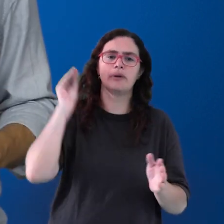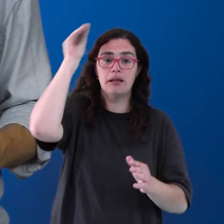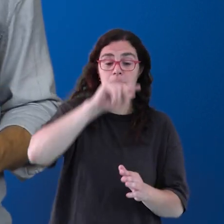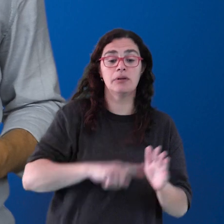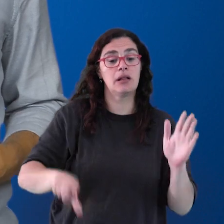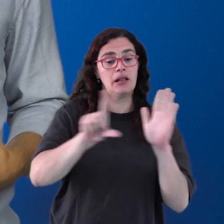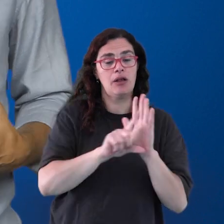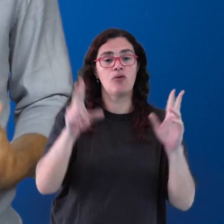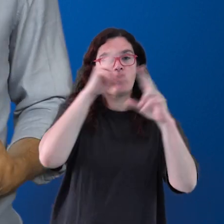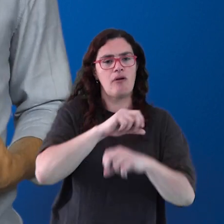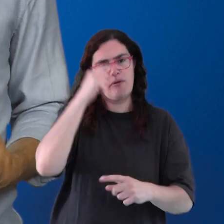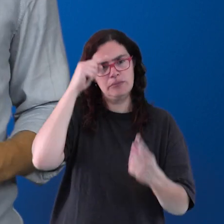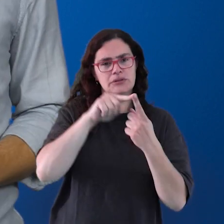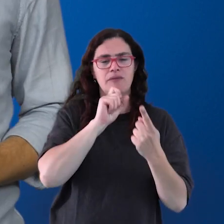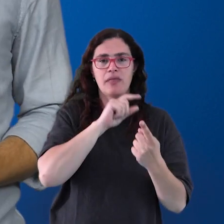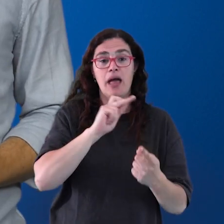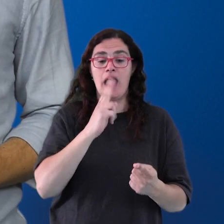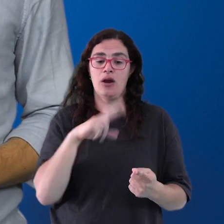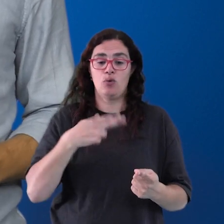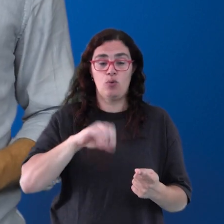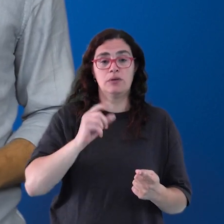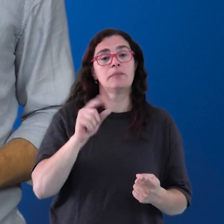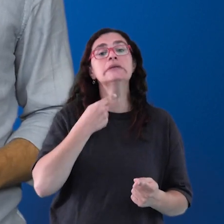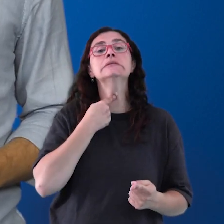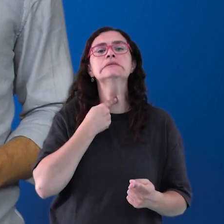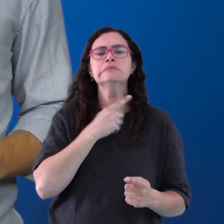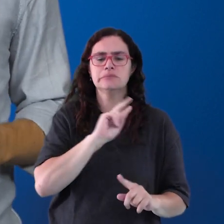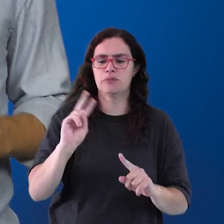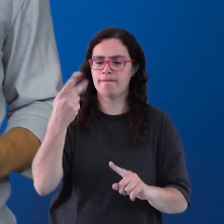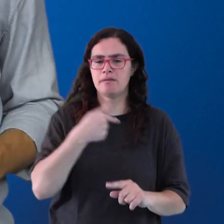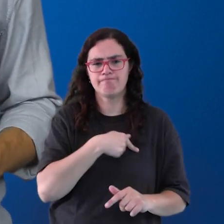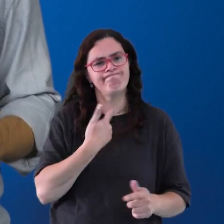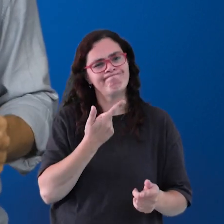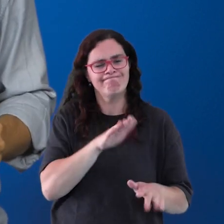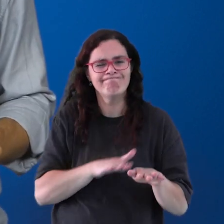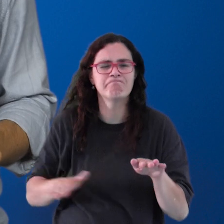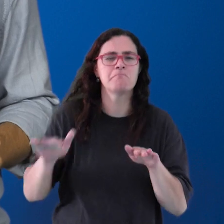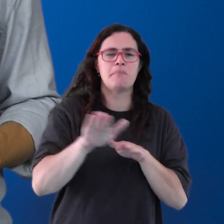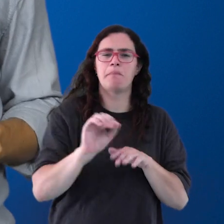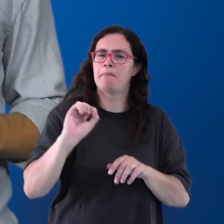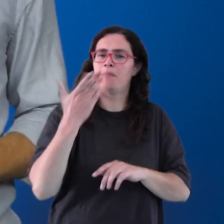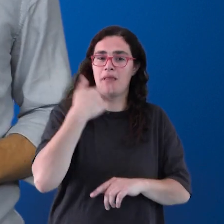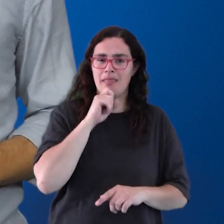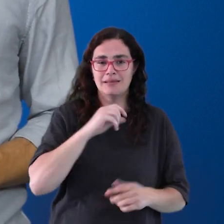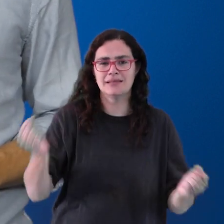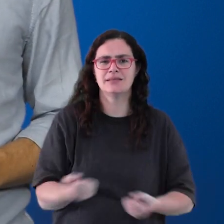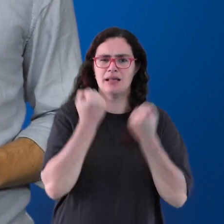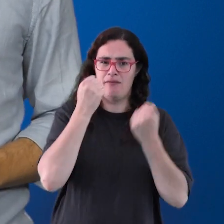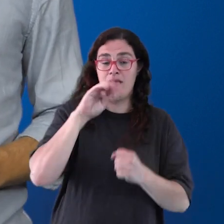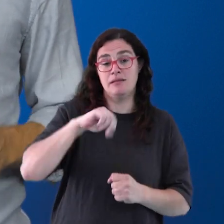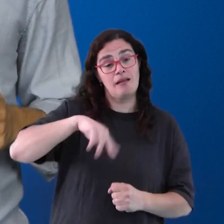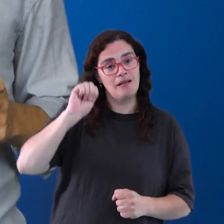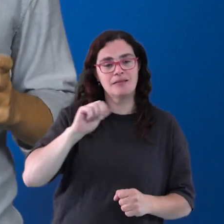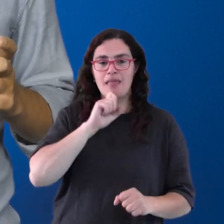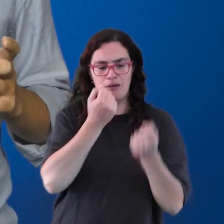Esta nova lei, que vai ao encontro da proposta de António Arnault e João Semedo, é um primeiro passo indispensável para salvar o SNS.